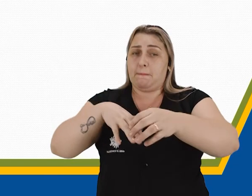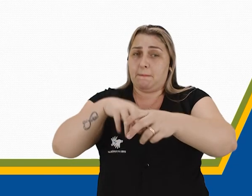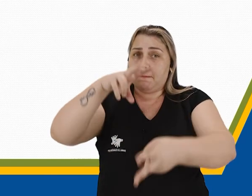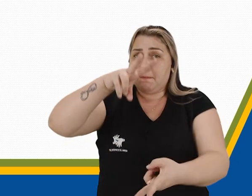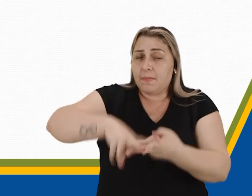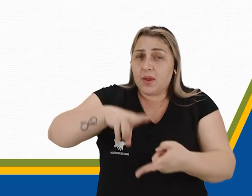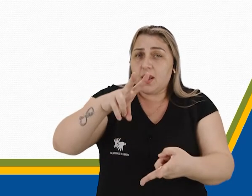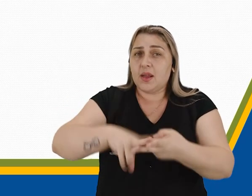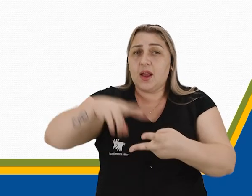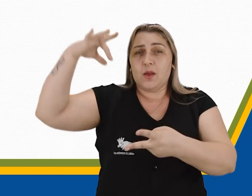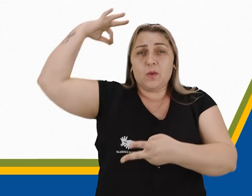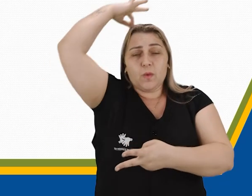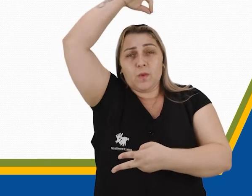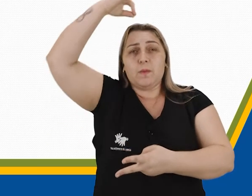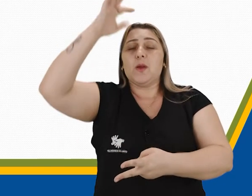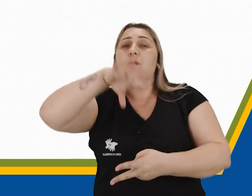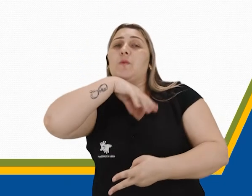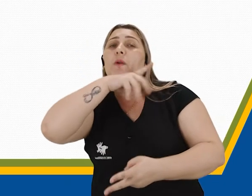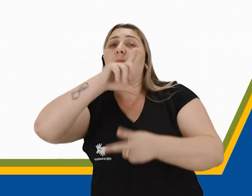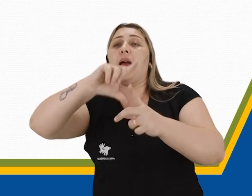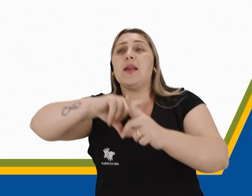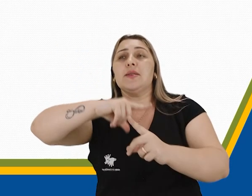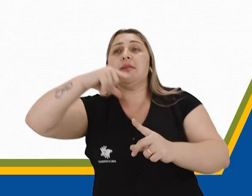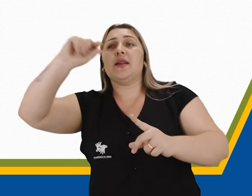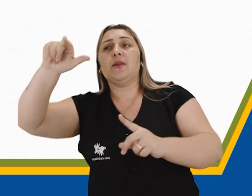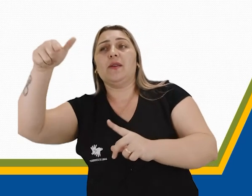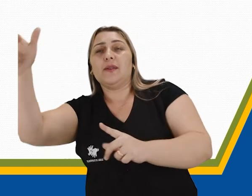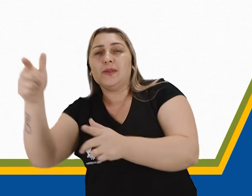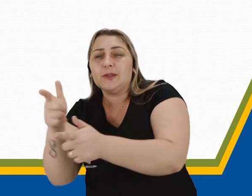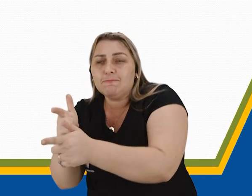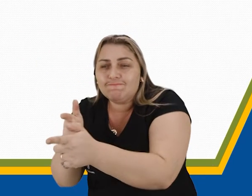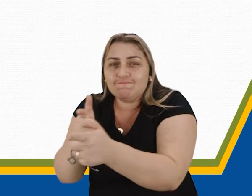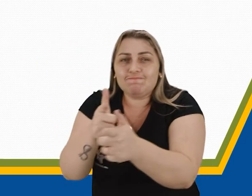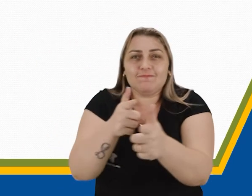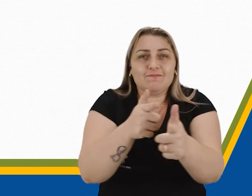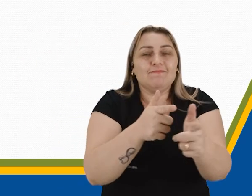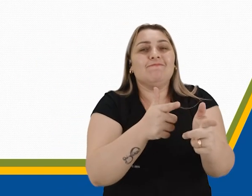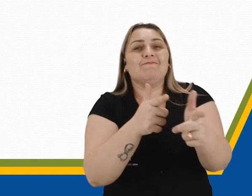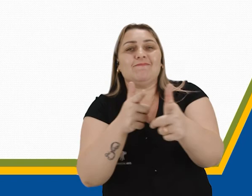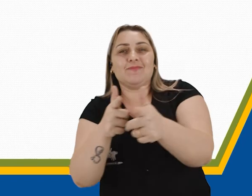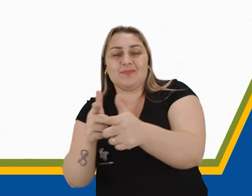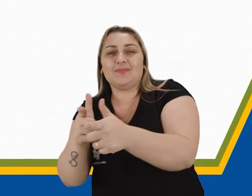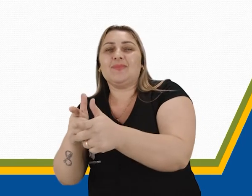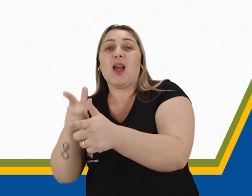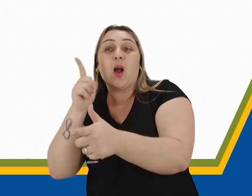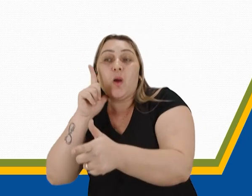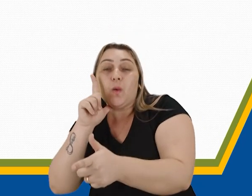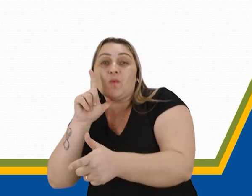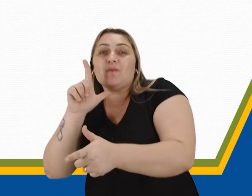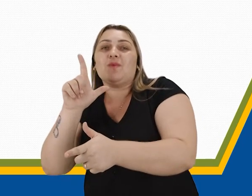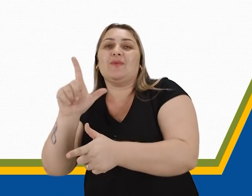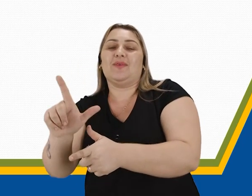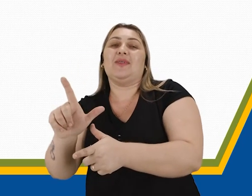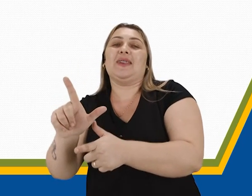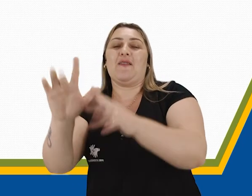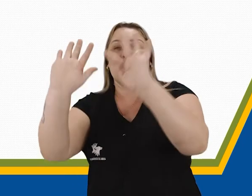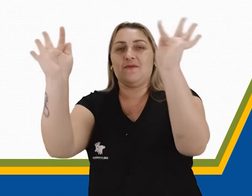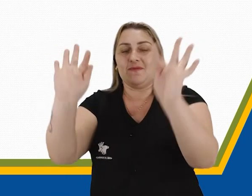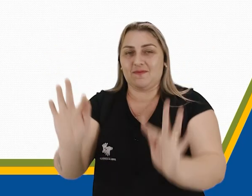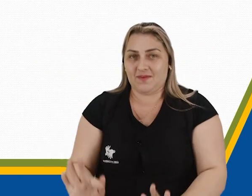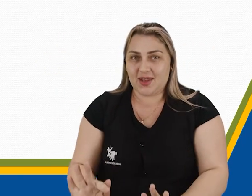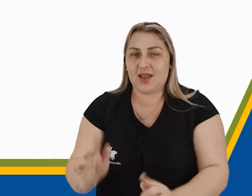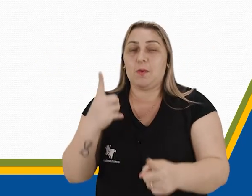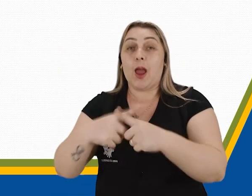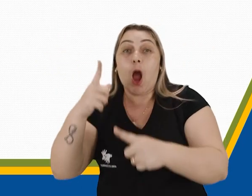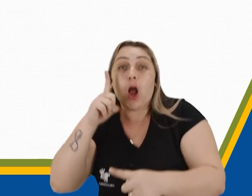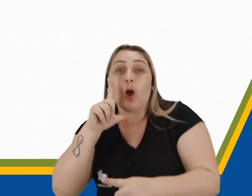ao fazer isso, quando eles saíssem outro dia para caçar, eles iriam muito mais felizes na